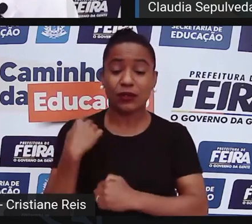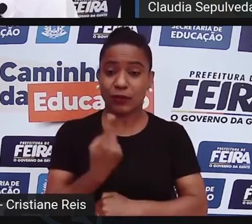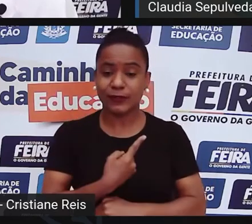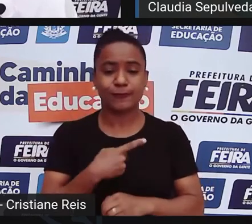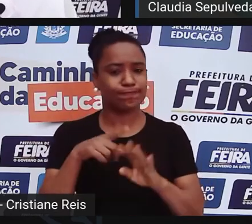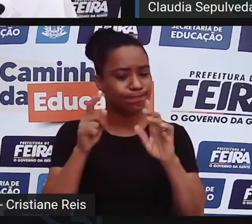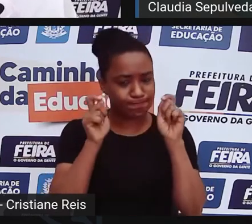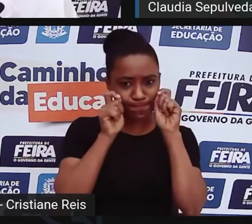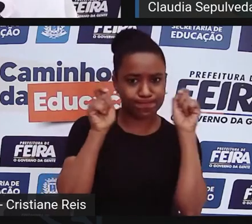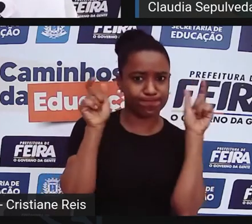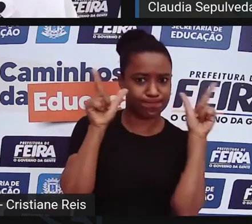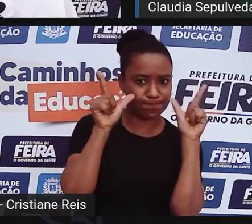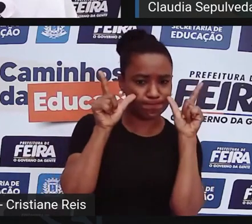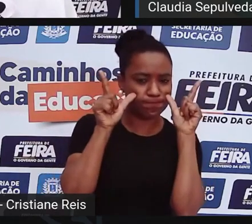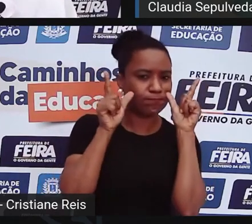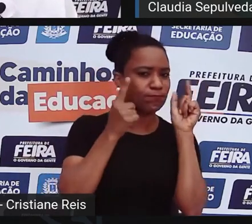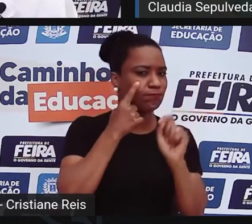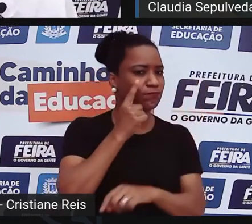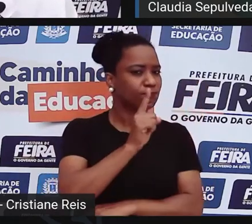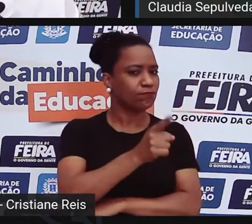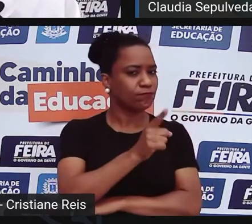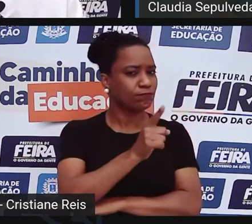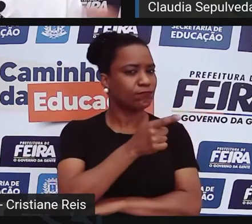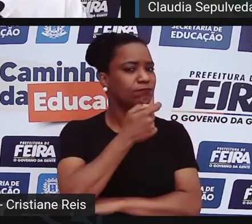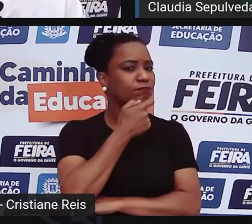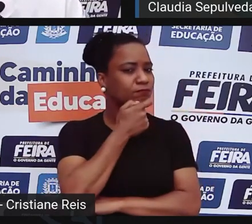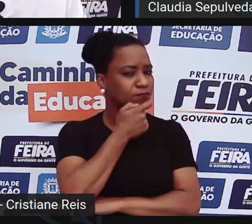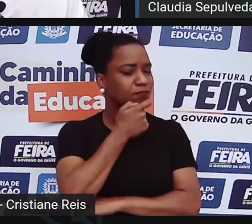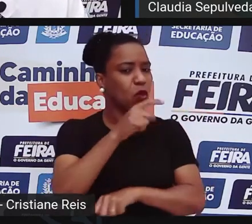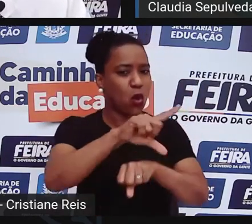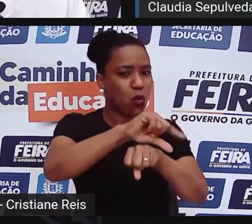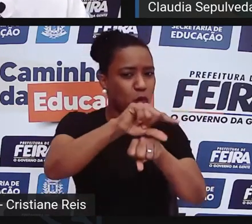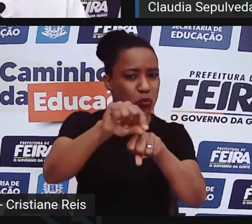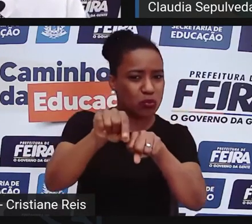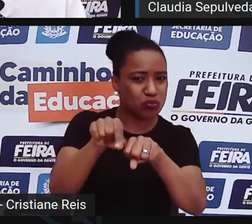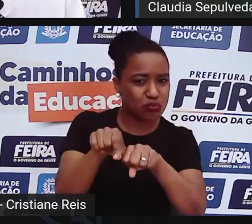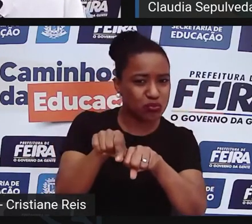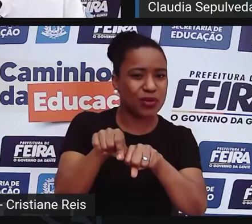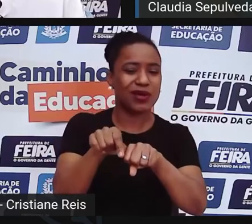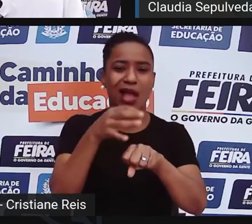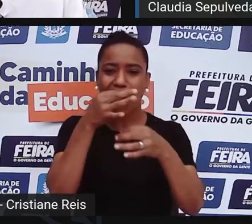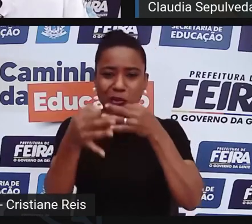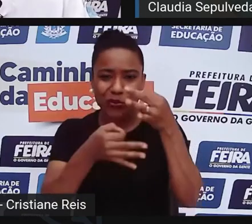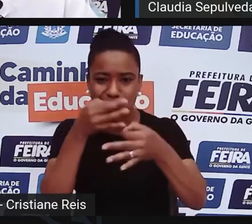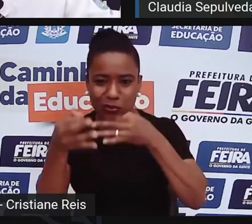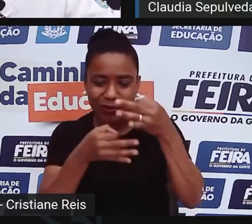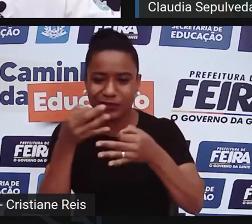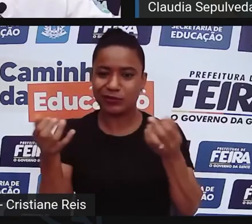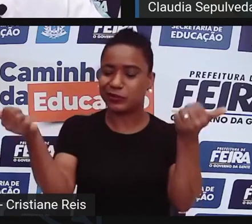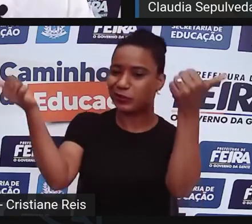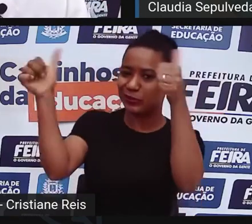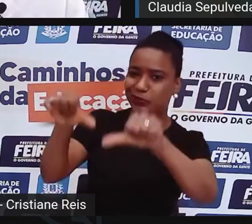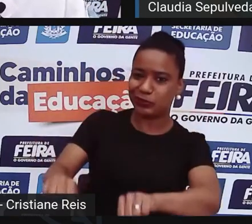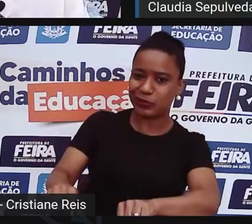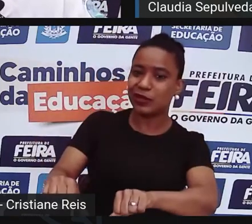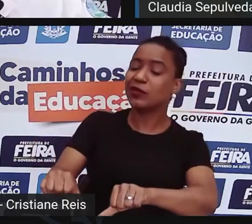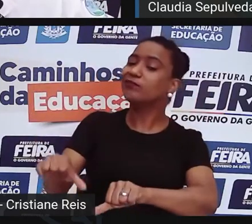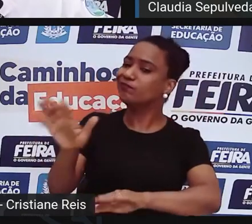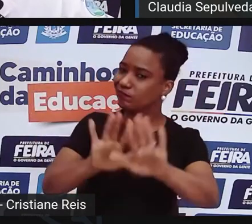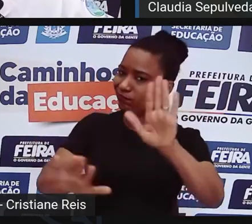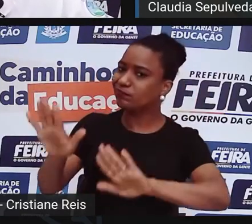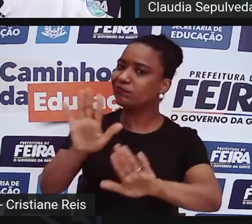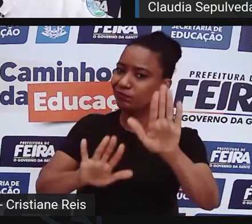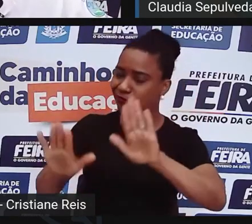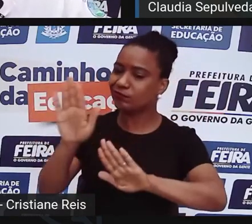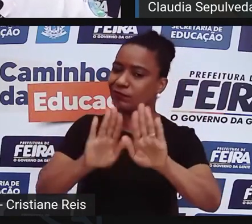simplesmente aceitar esses argumentos que oprimem, que colocam algumas pessoas para baixo, impedem essas pessoas de alcançar